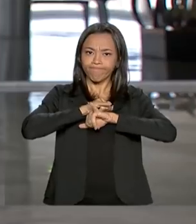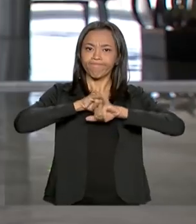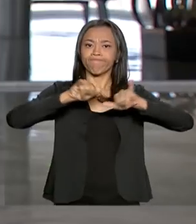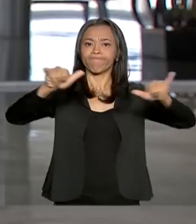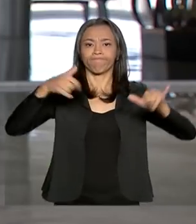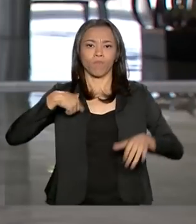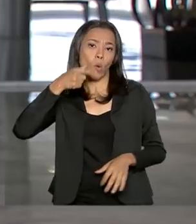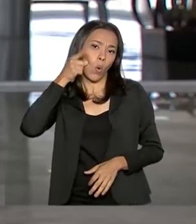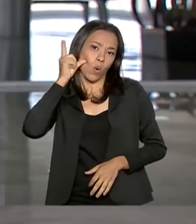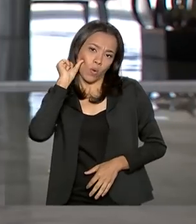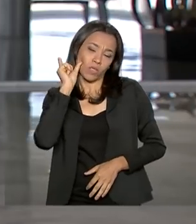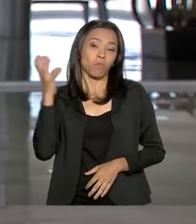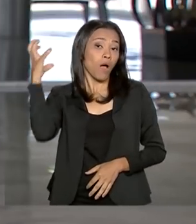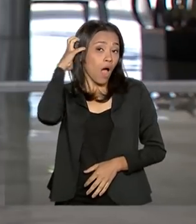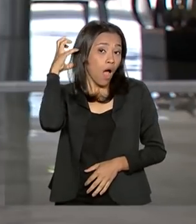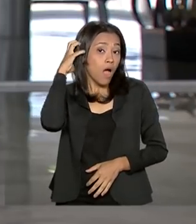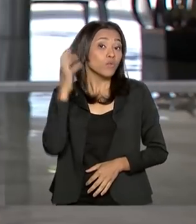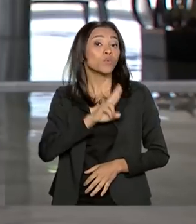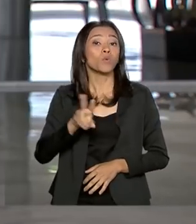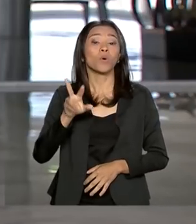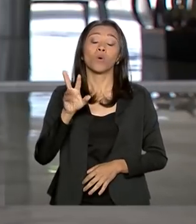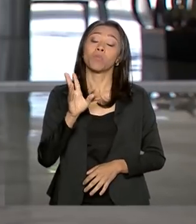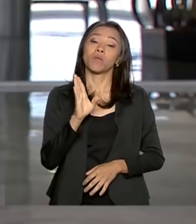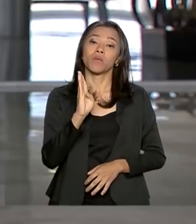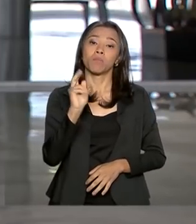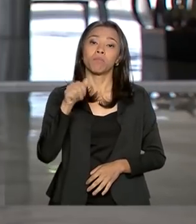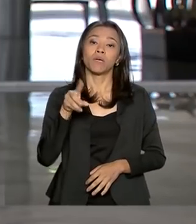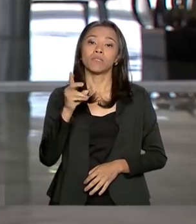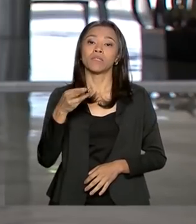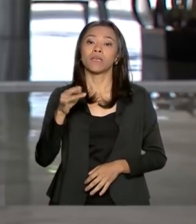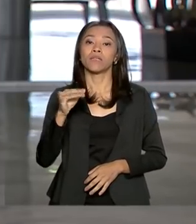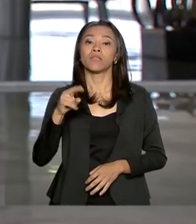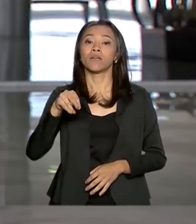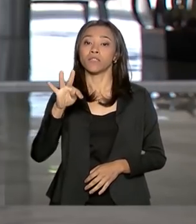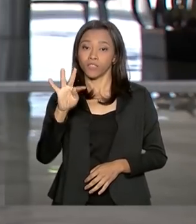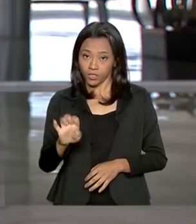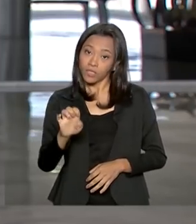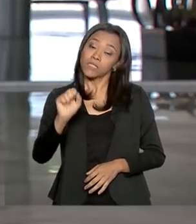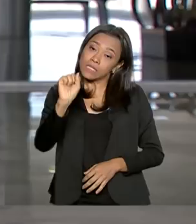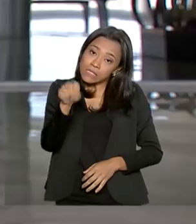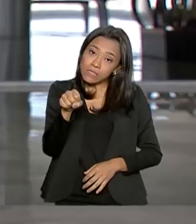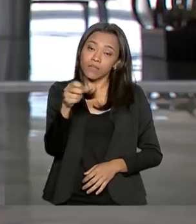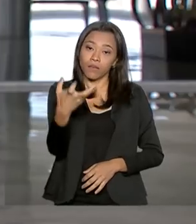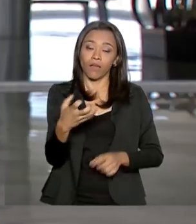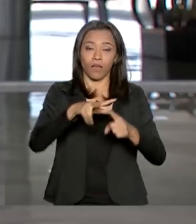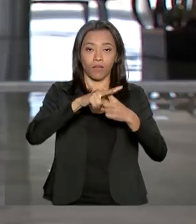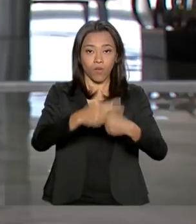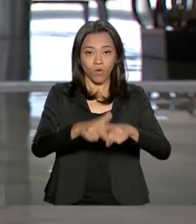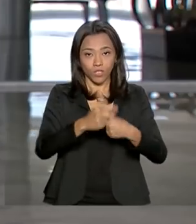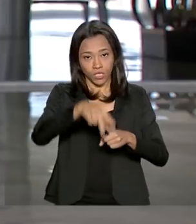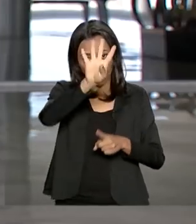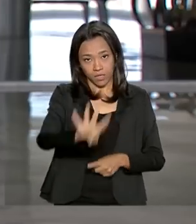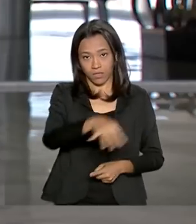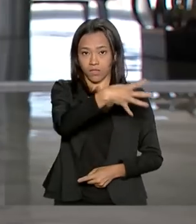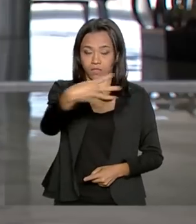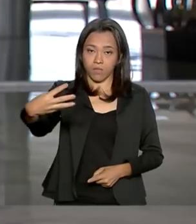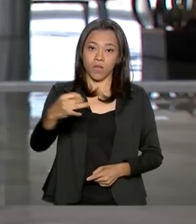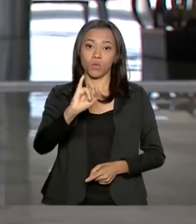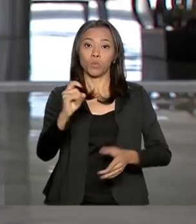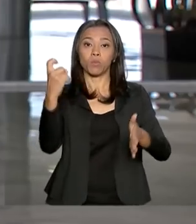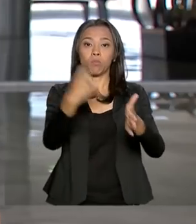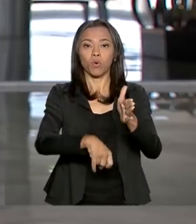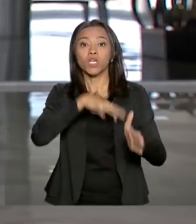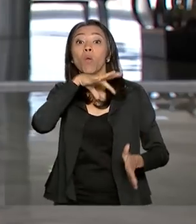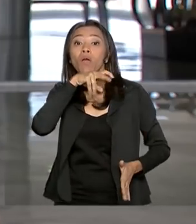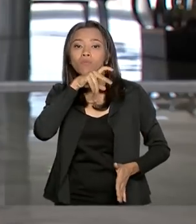ontem à Rádio Bandeirantes de que o governo pretende, sim, fazer essa correção na tabela do imposto de renda para o ano que